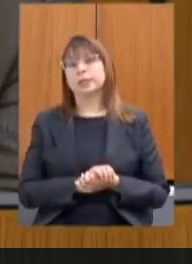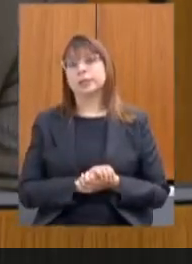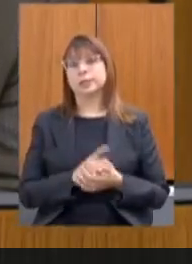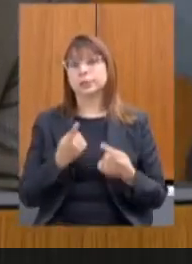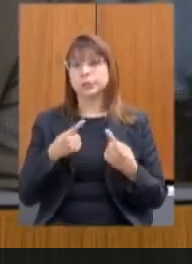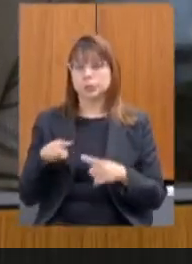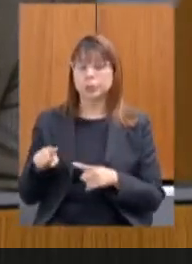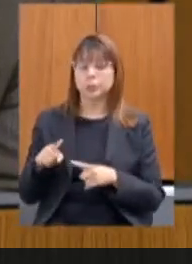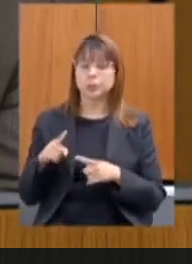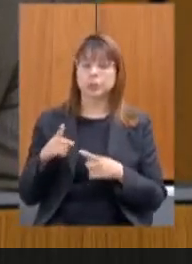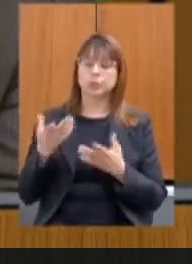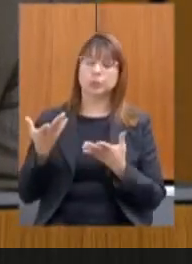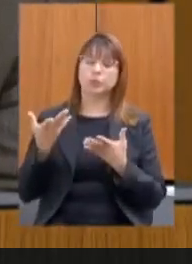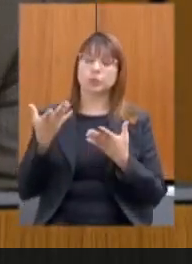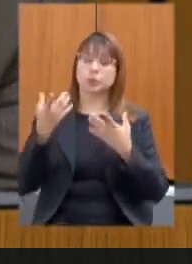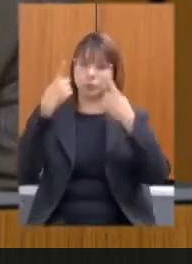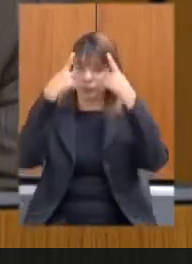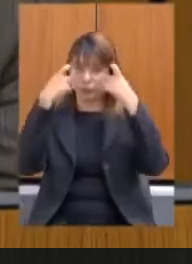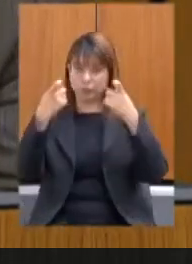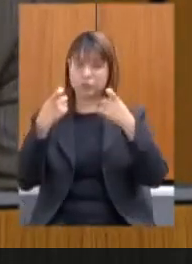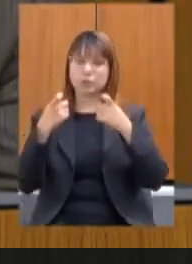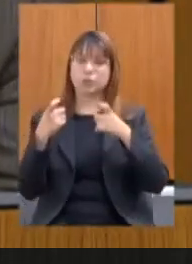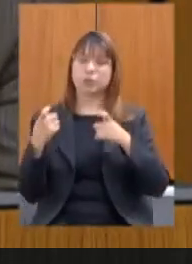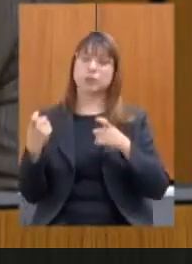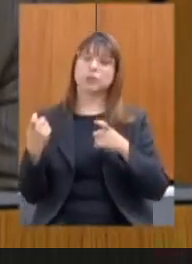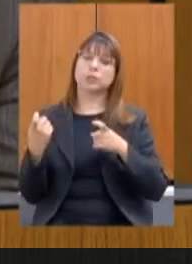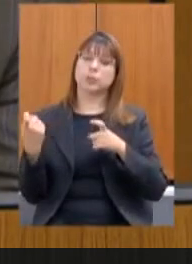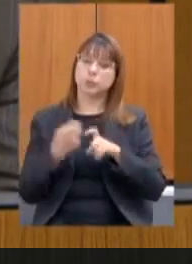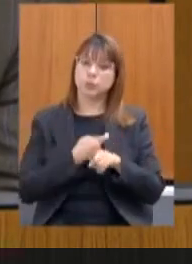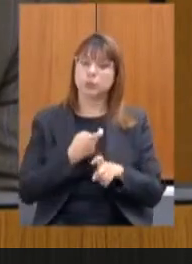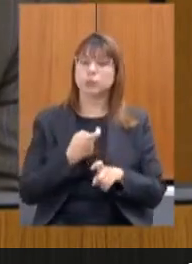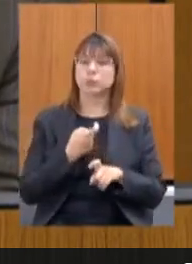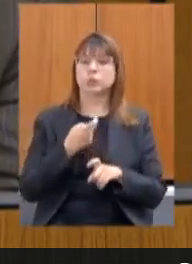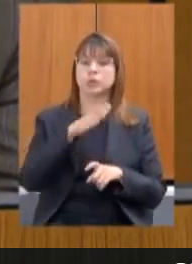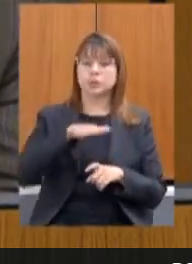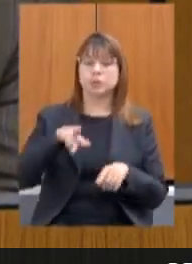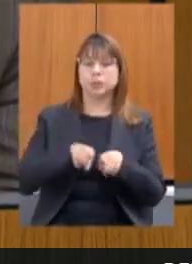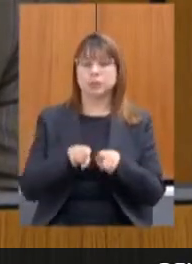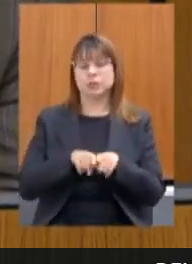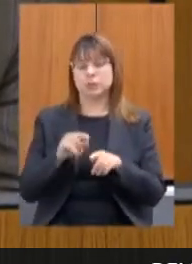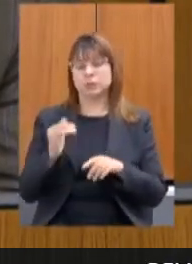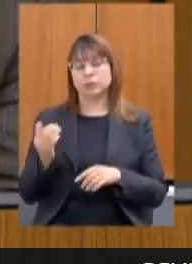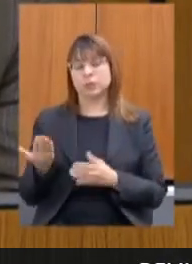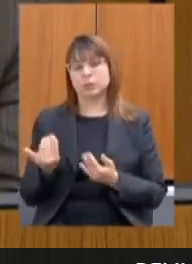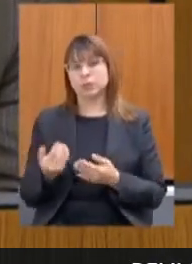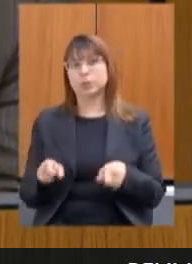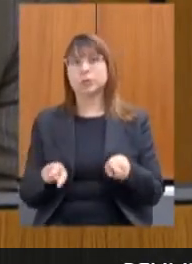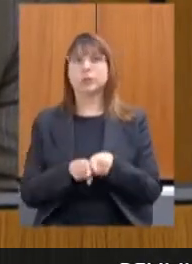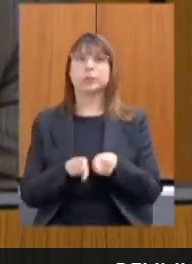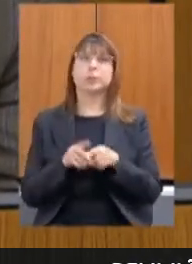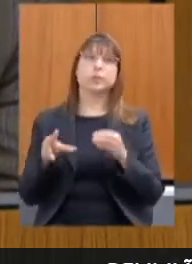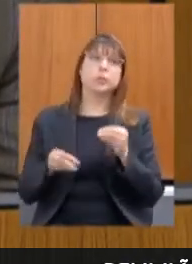violência sexual contra criança e adolescente emendas para empoderamento dos